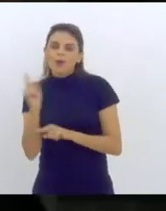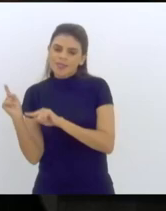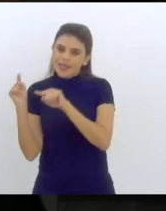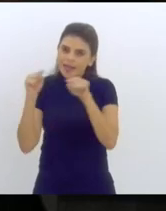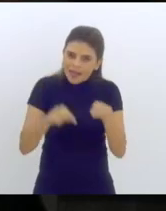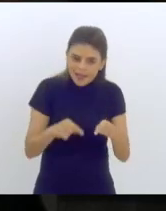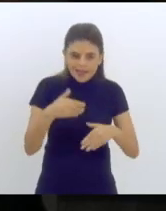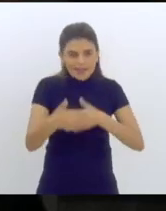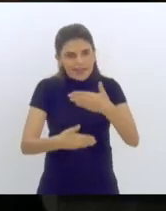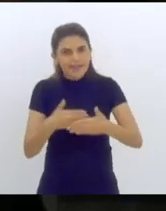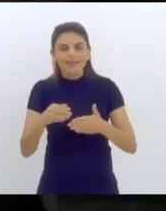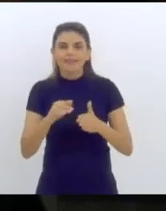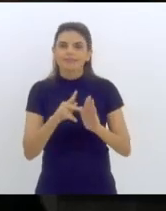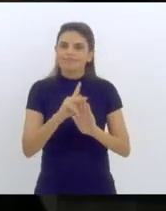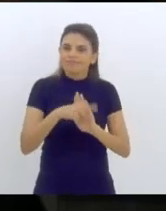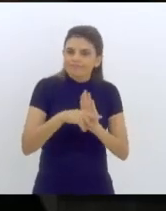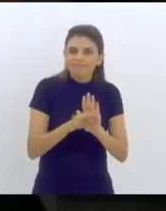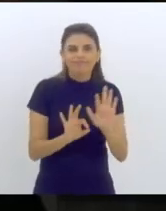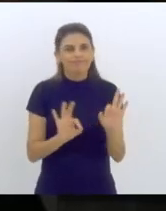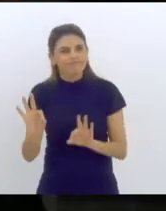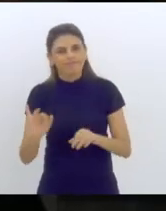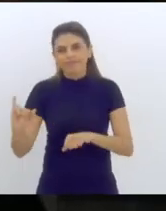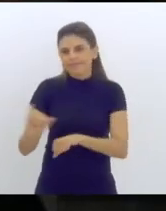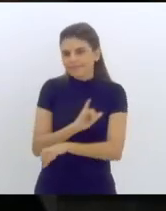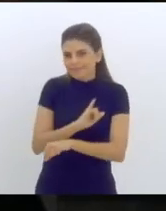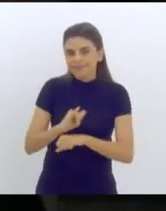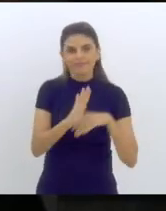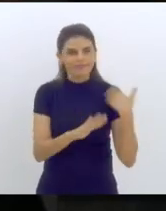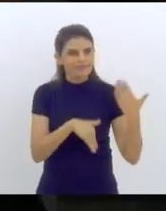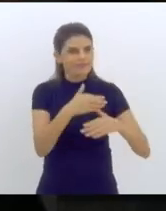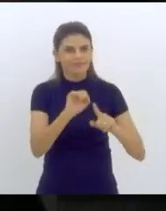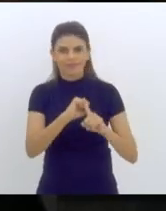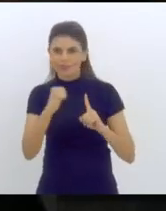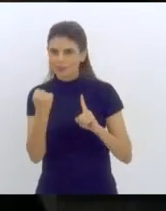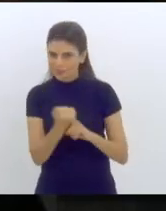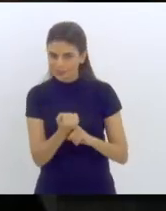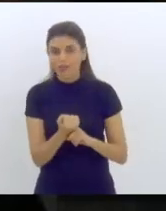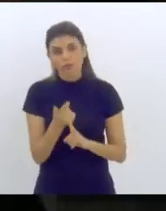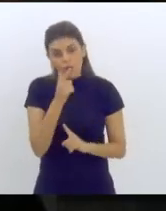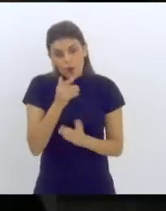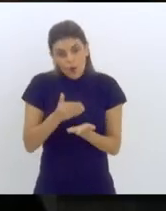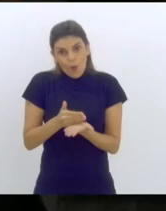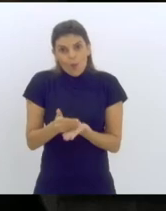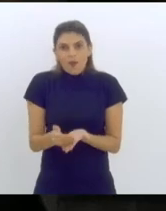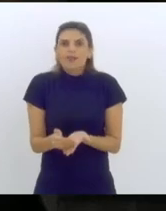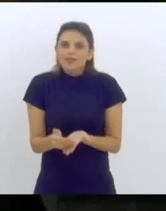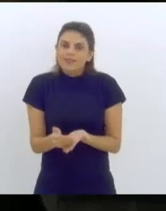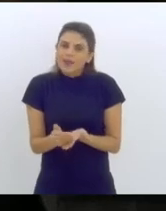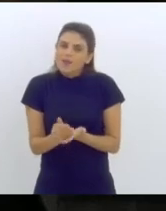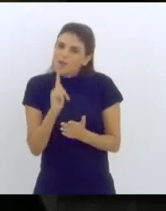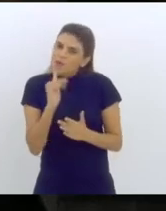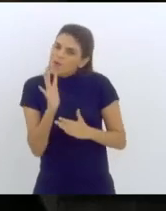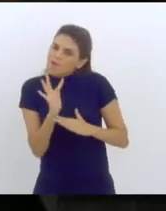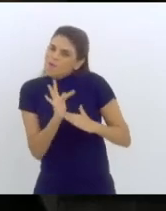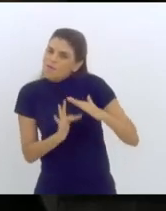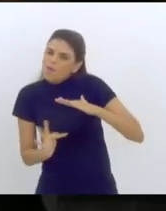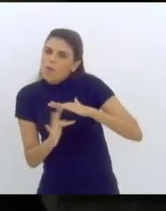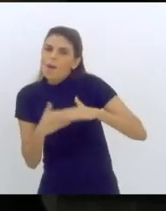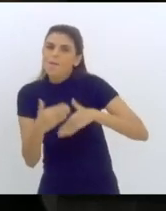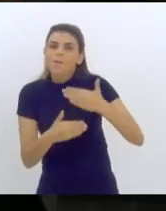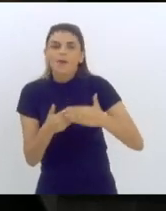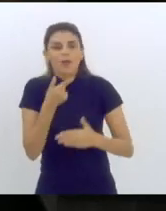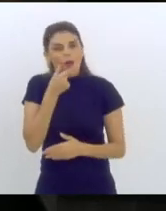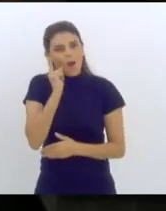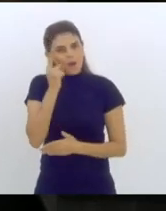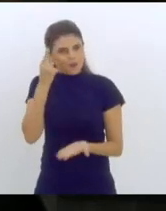construir um plano estratégico de desenvolvimento econômico e social que iniciou-se formalmente no